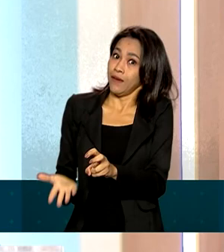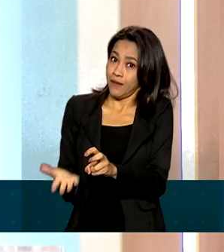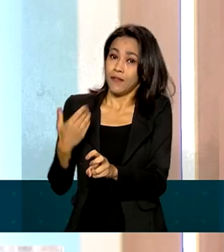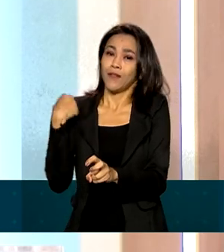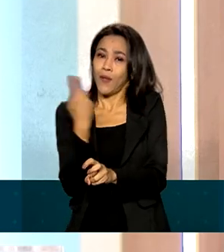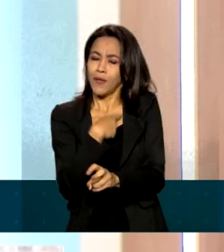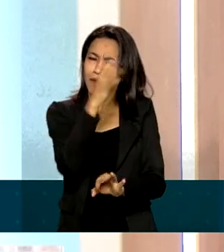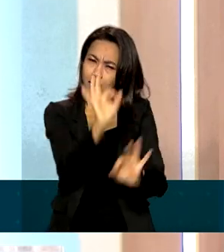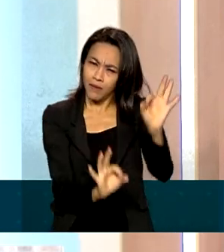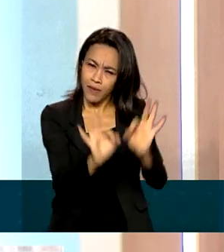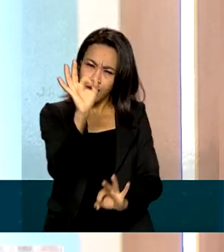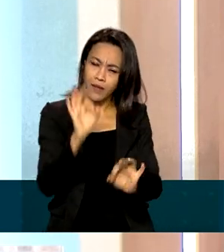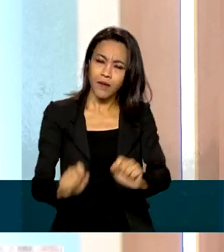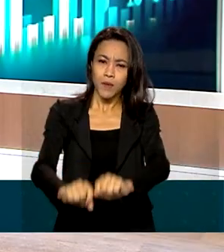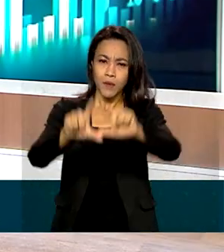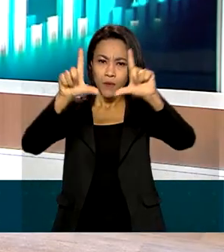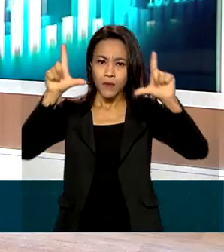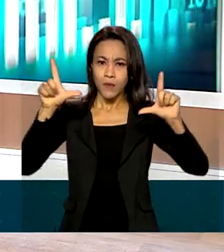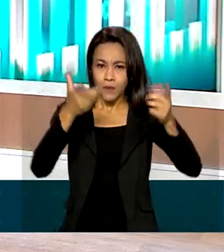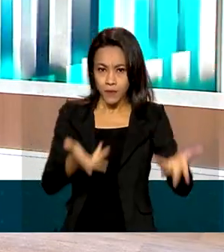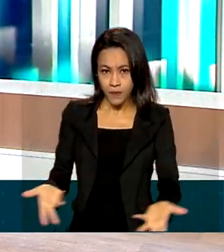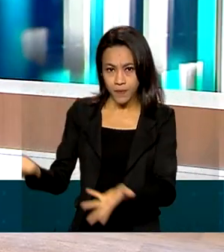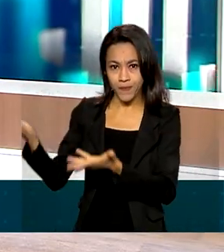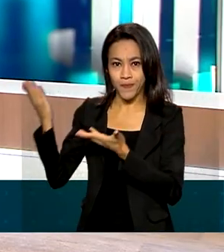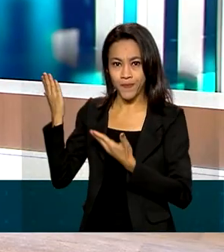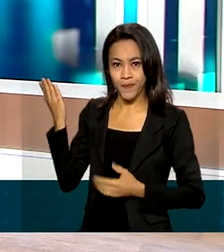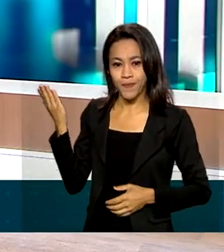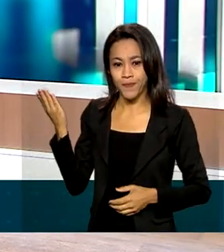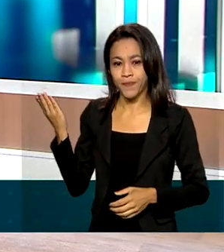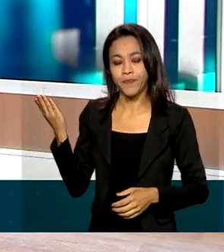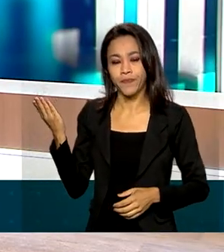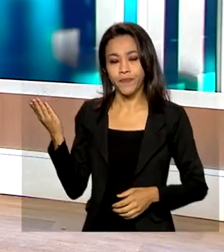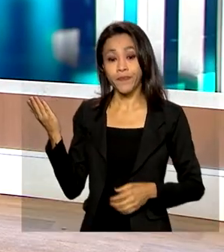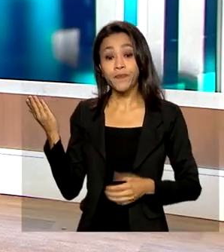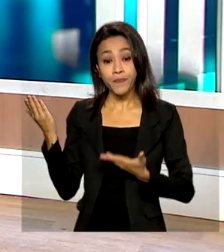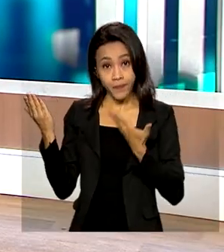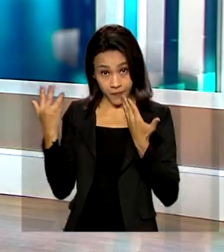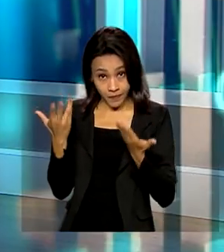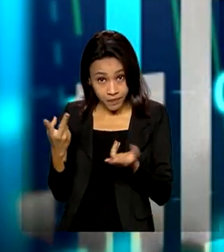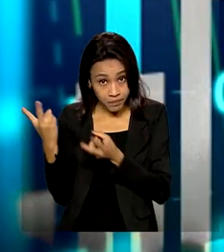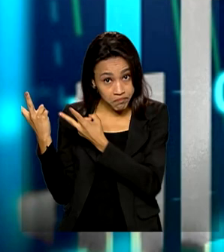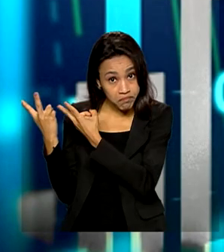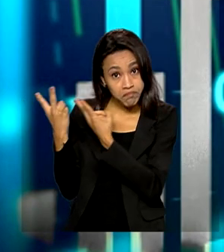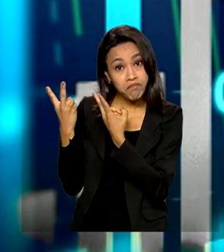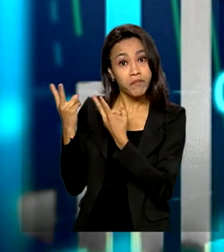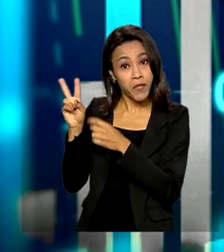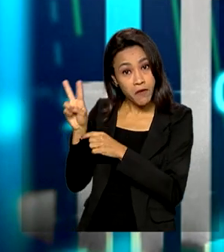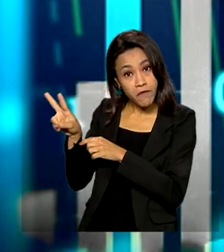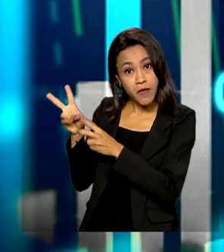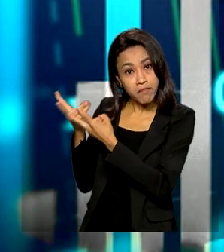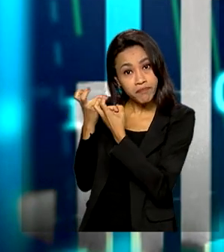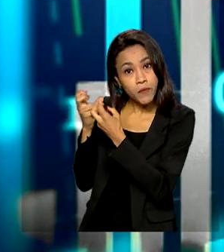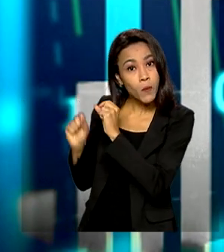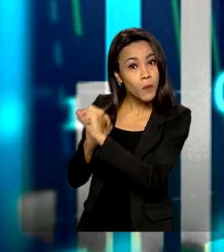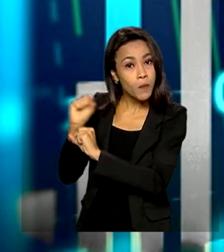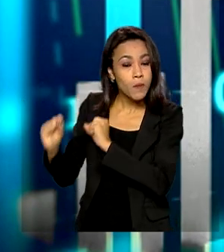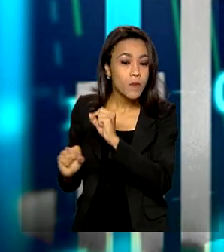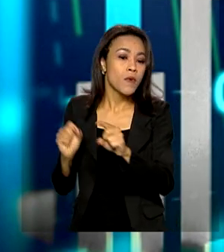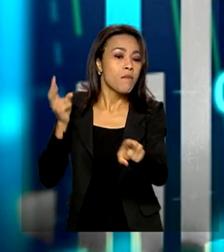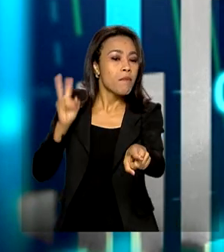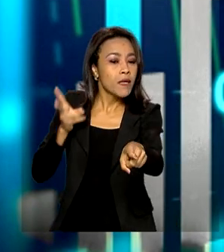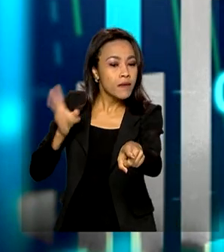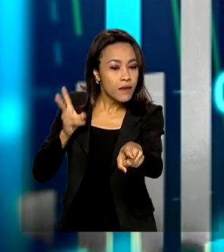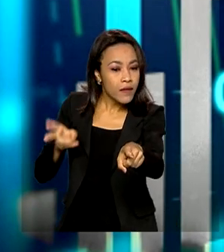uma arte para você, telespectador, que passamos a mostrar a partir de agora. Como vocês podem ver na nossa tela, a taxa Selic foi mantida,